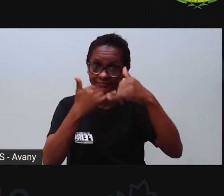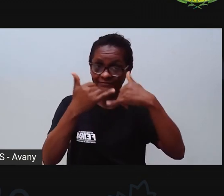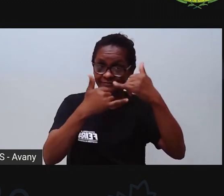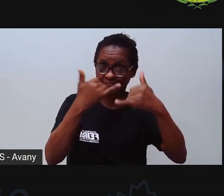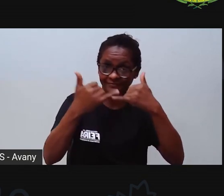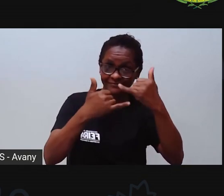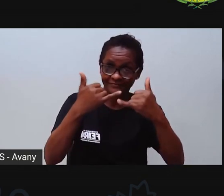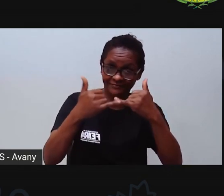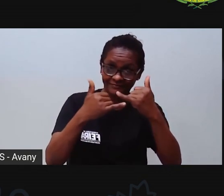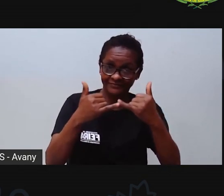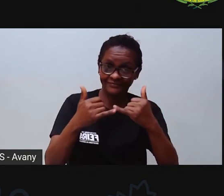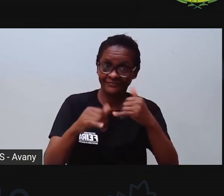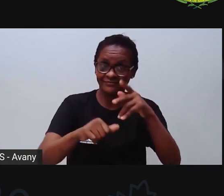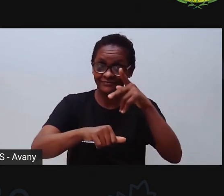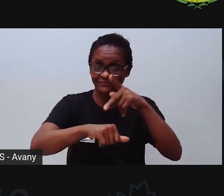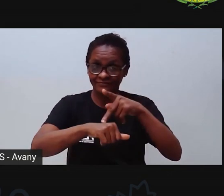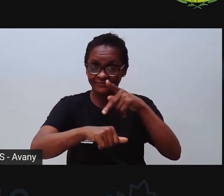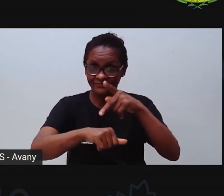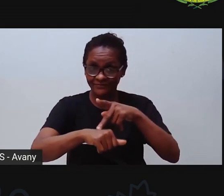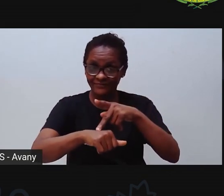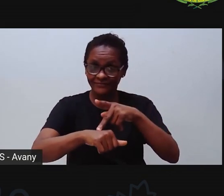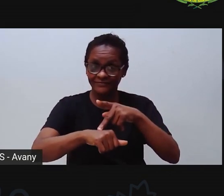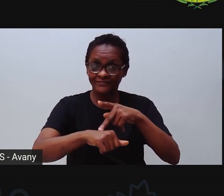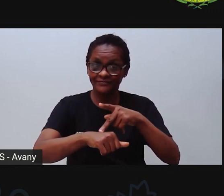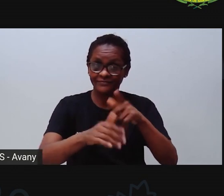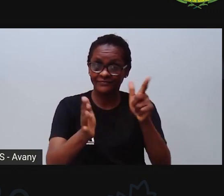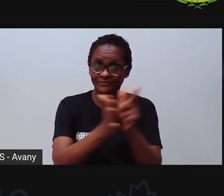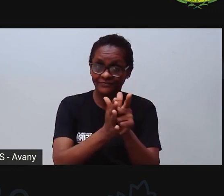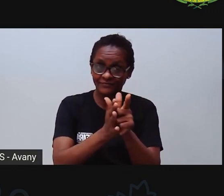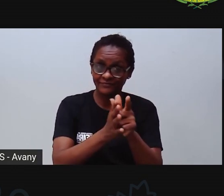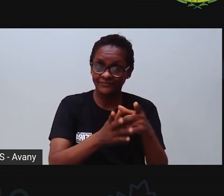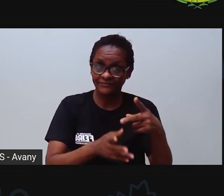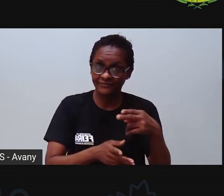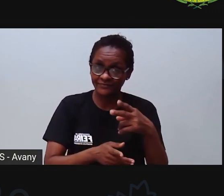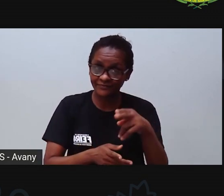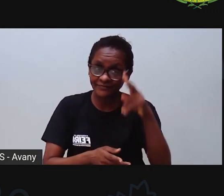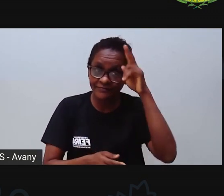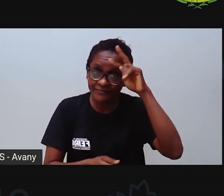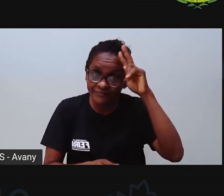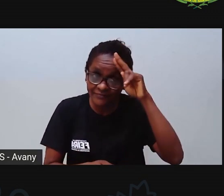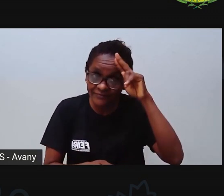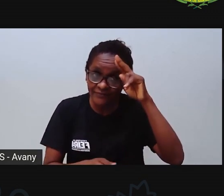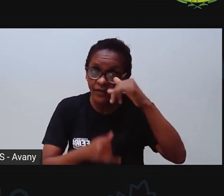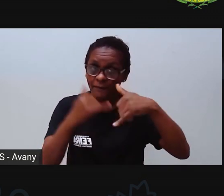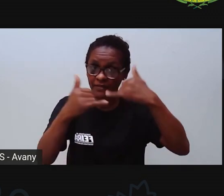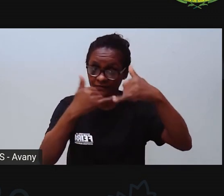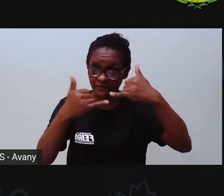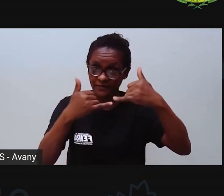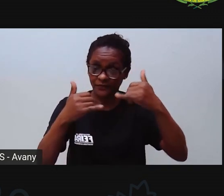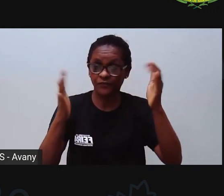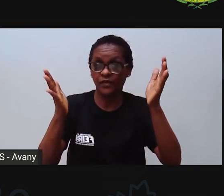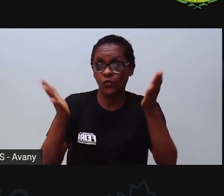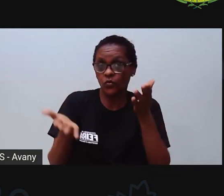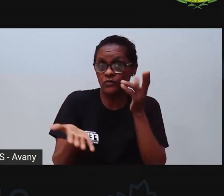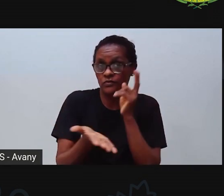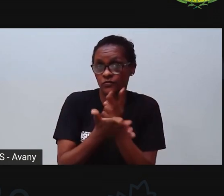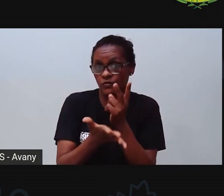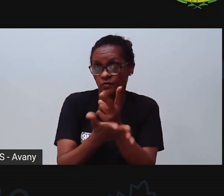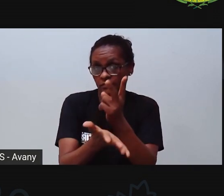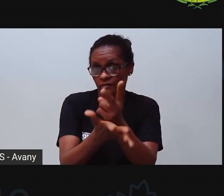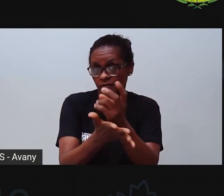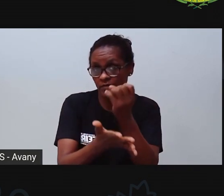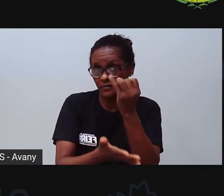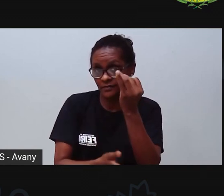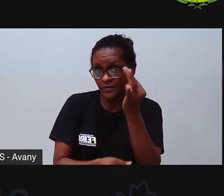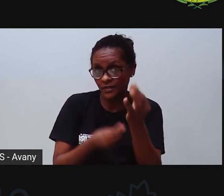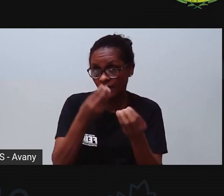as mãos, que foi o pedra, papel e tesoura, né? Então, agora, a gente vai continuar, né? Discutindo um pouco sobre as